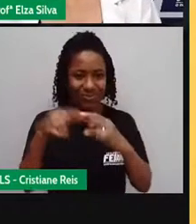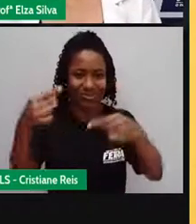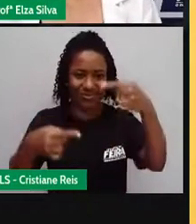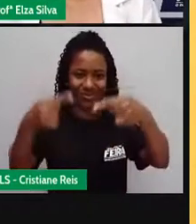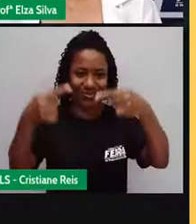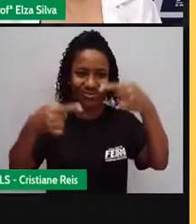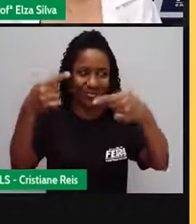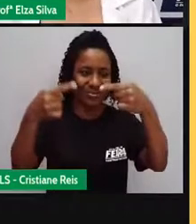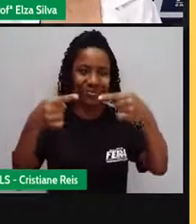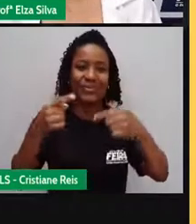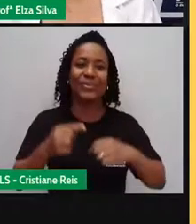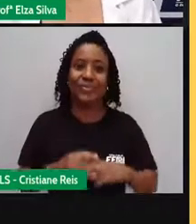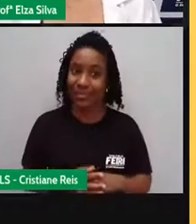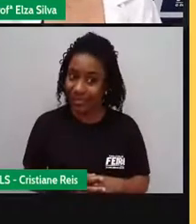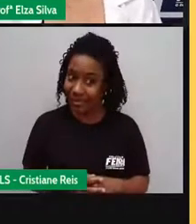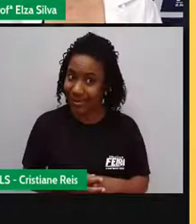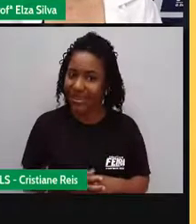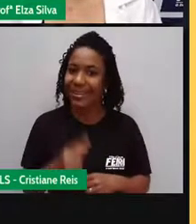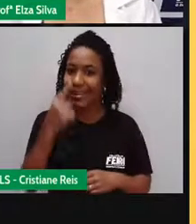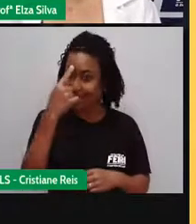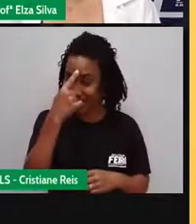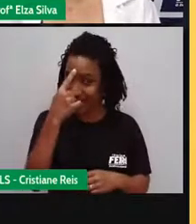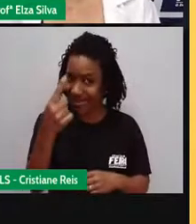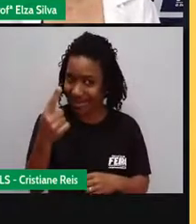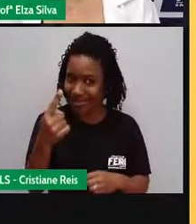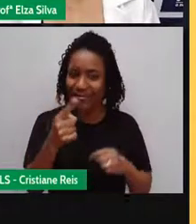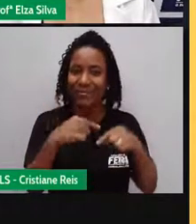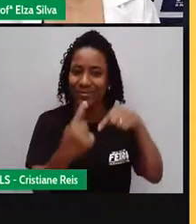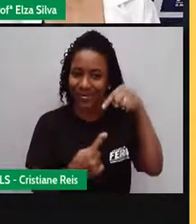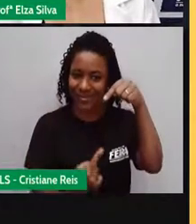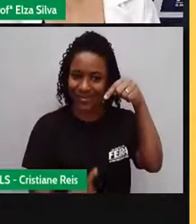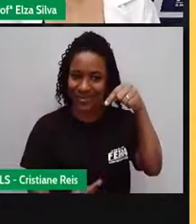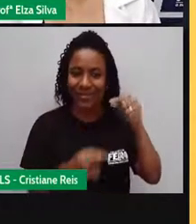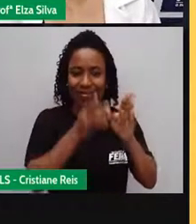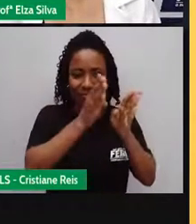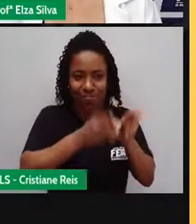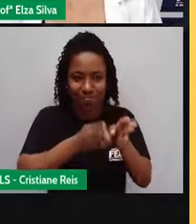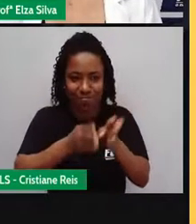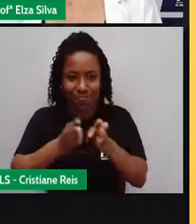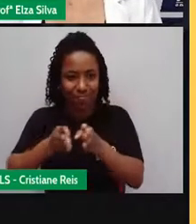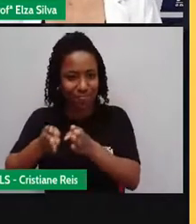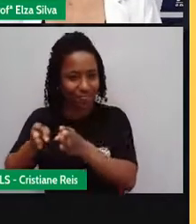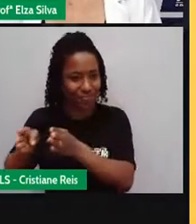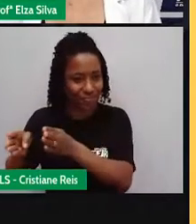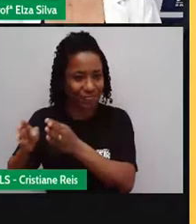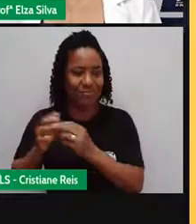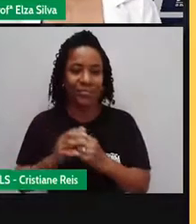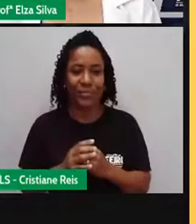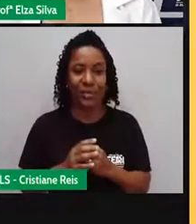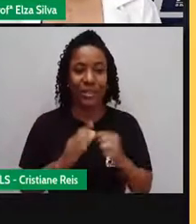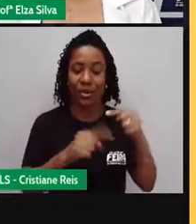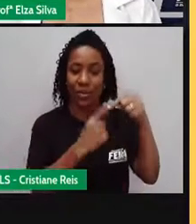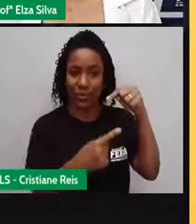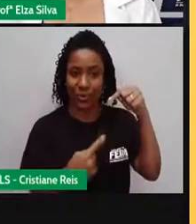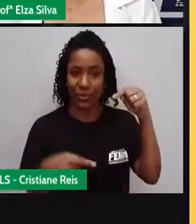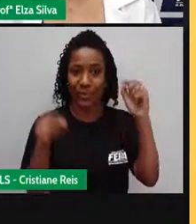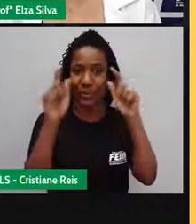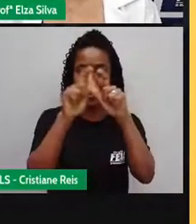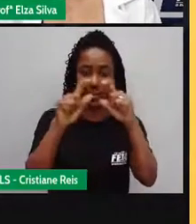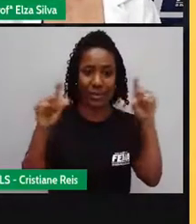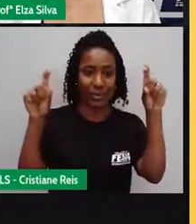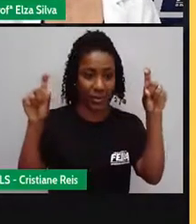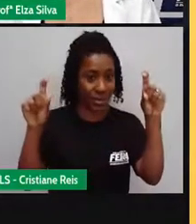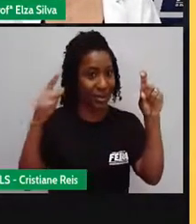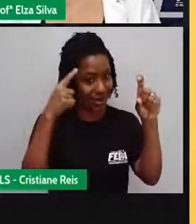E aquela organização do nosso caderno que é imprescindível, vamos lá? Coloque no seu cabeçalho, skill,